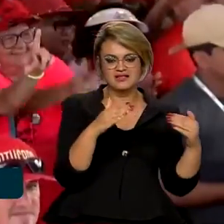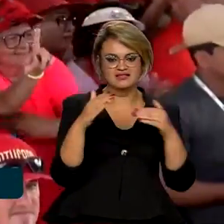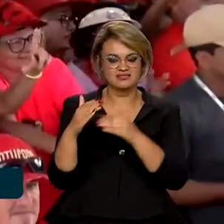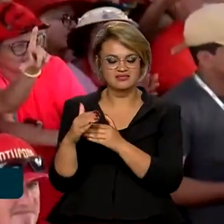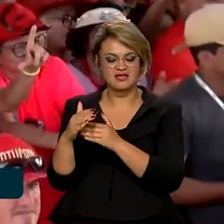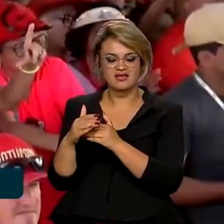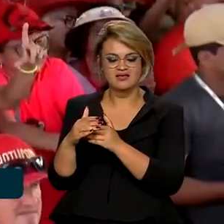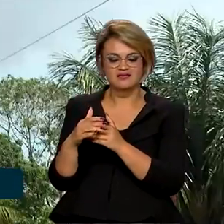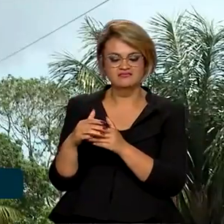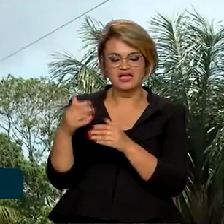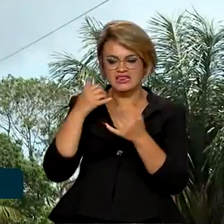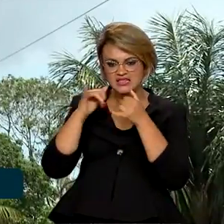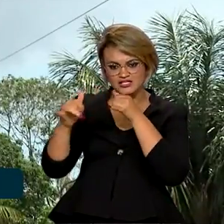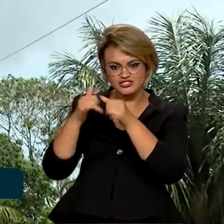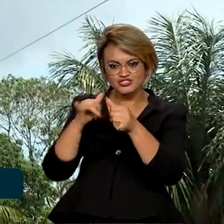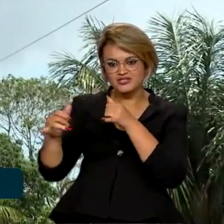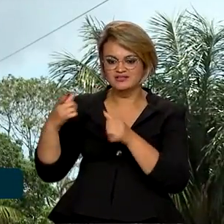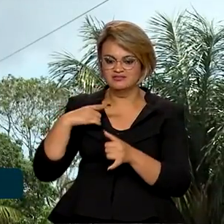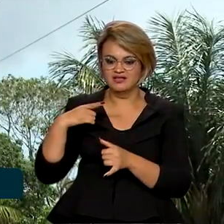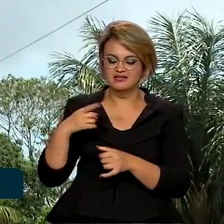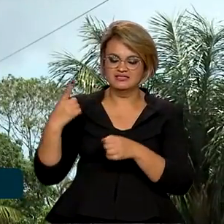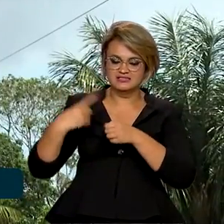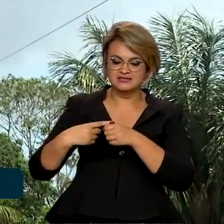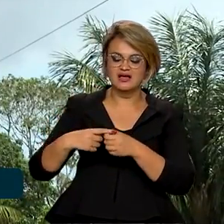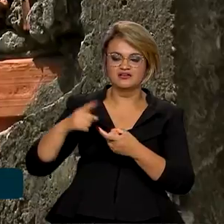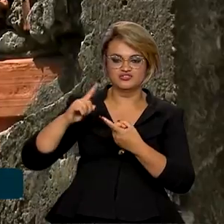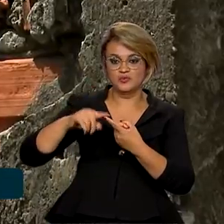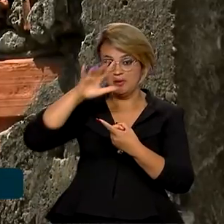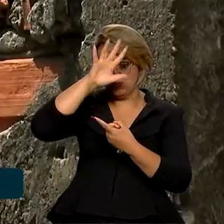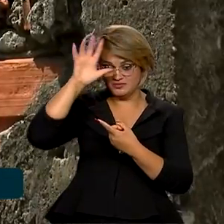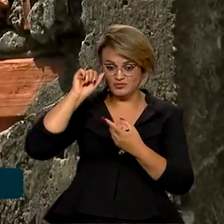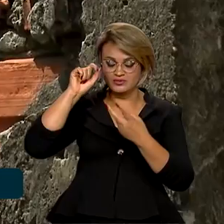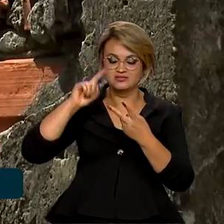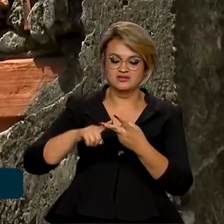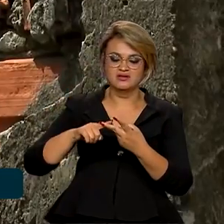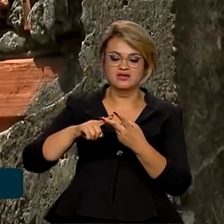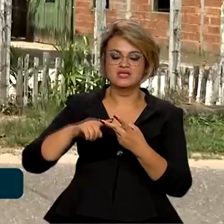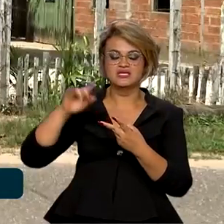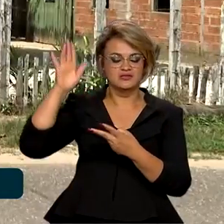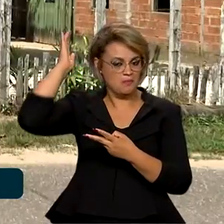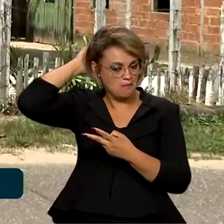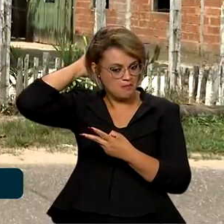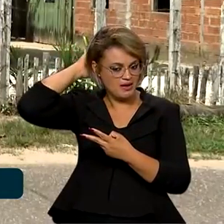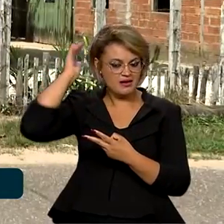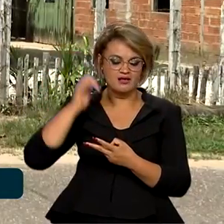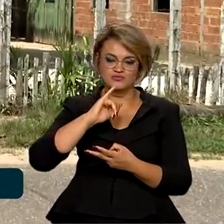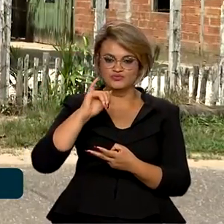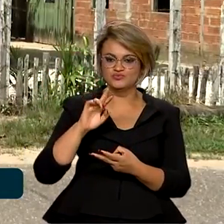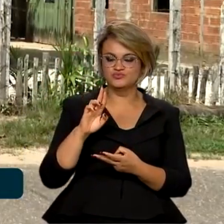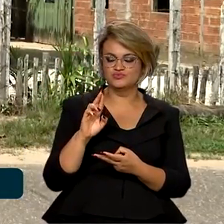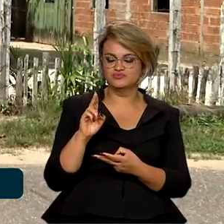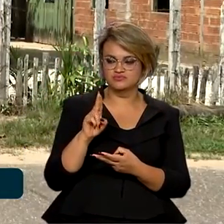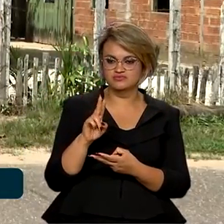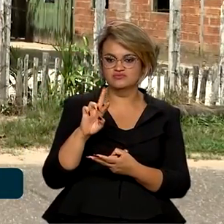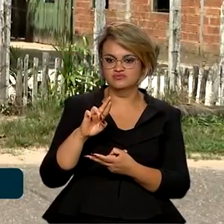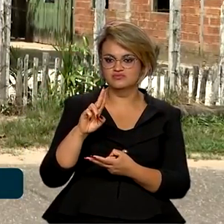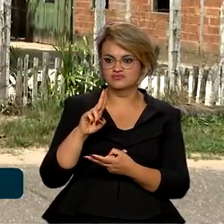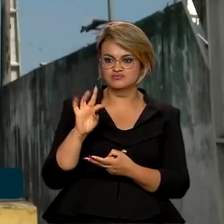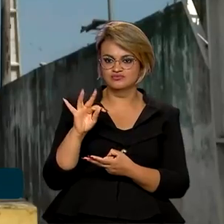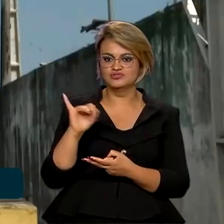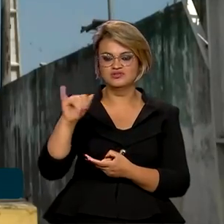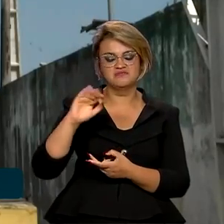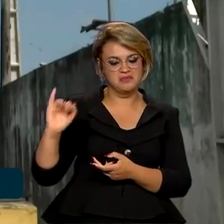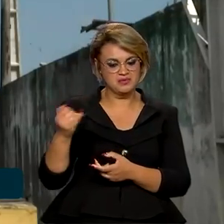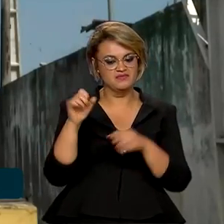Nacional de Energia. Itacoatiara, no Amazonas, e Juruti, no Pará, também passaram a fazer parte do sistema.